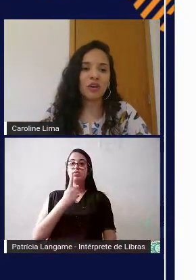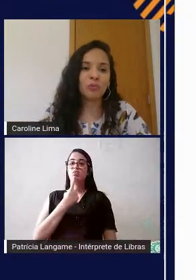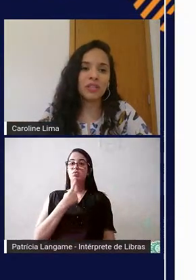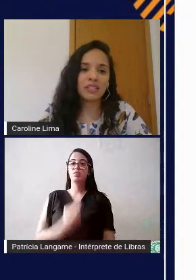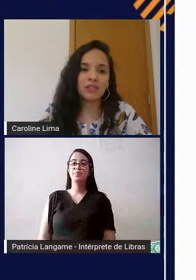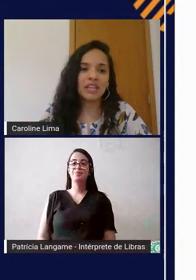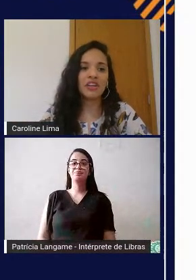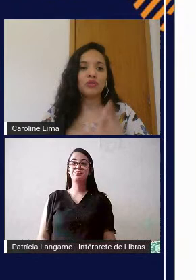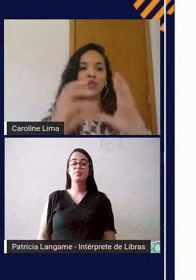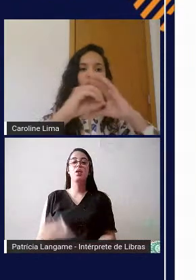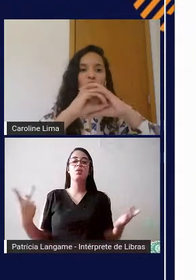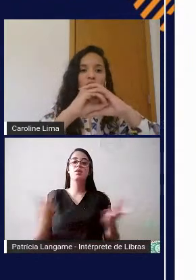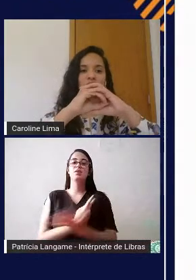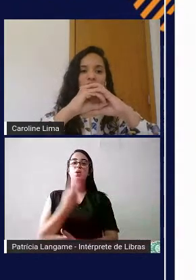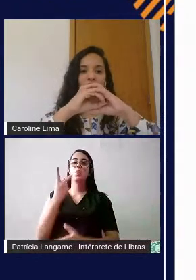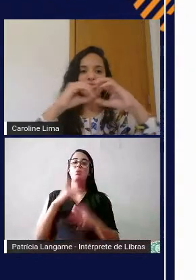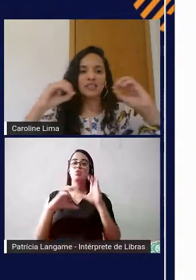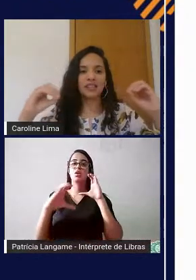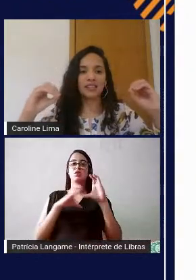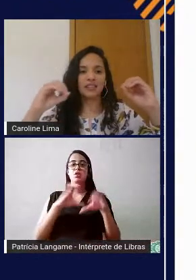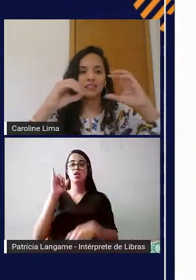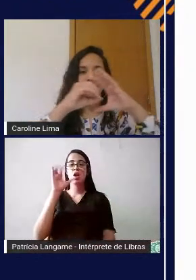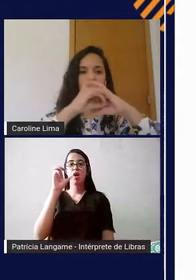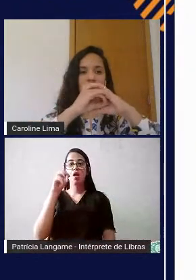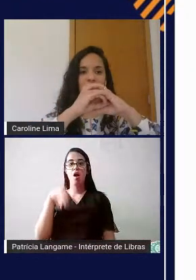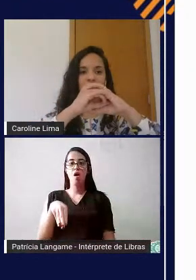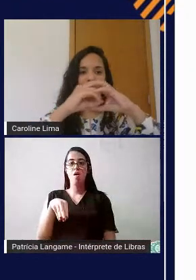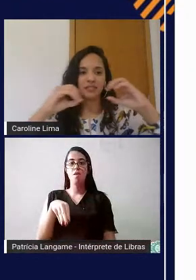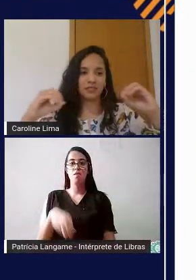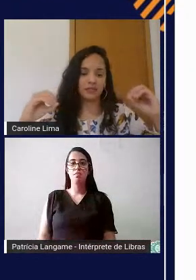acontece essa comunicação através do ICOM o sinal é esse aqui